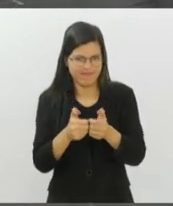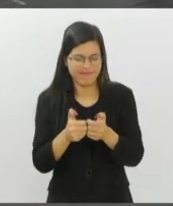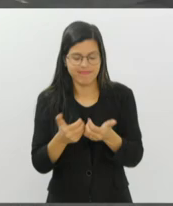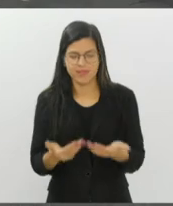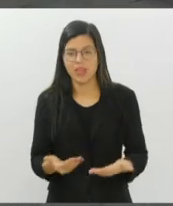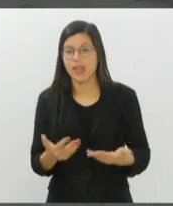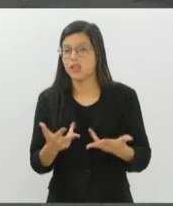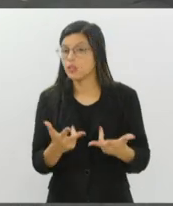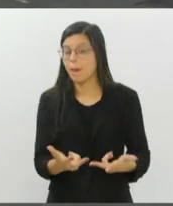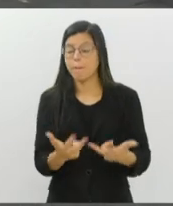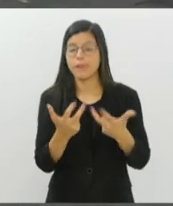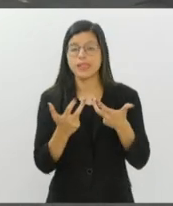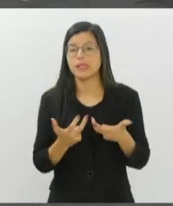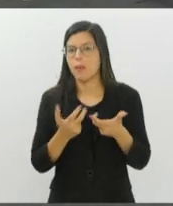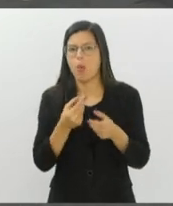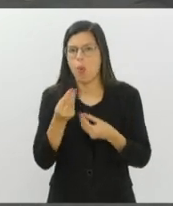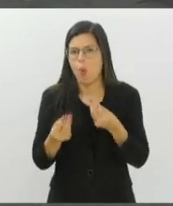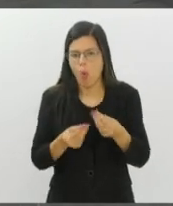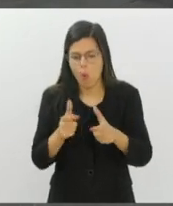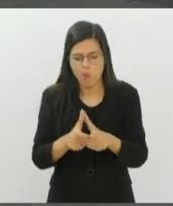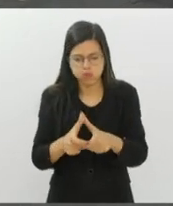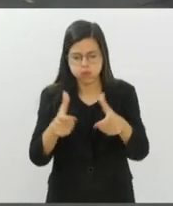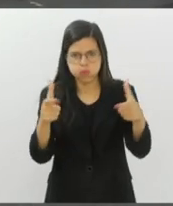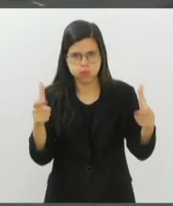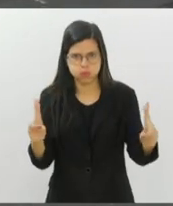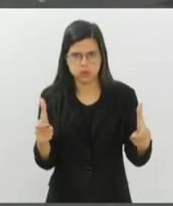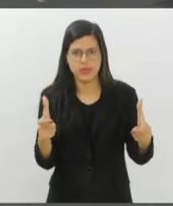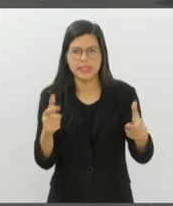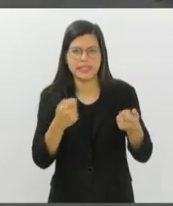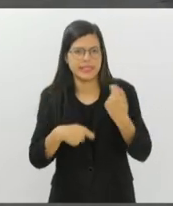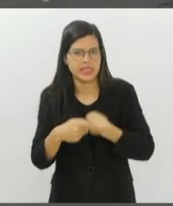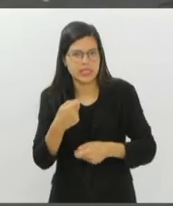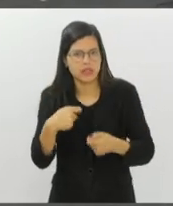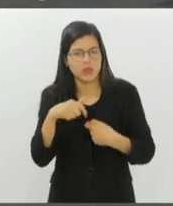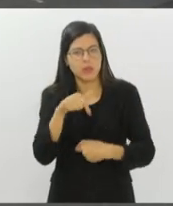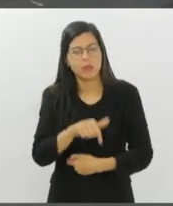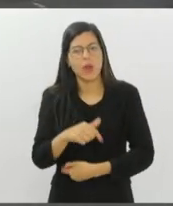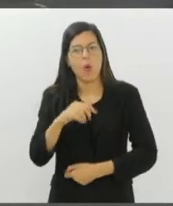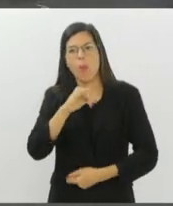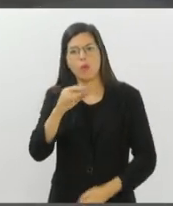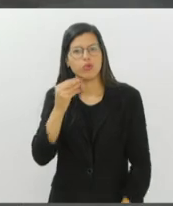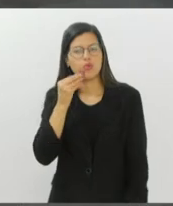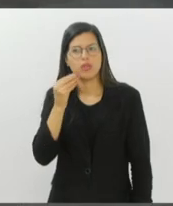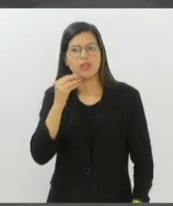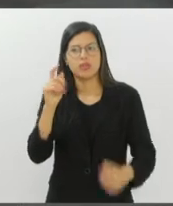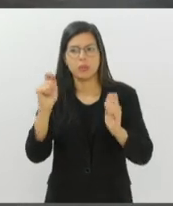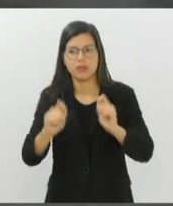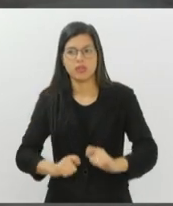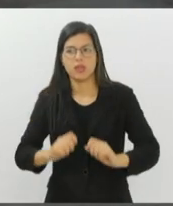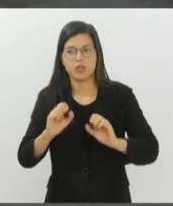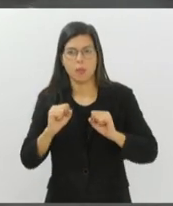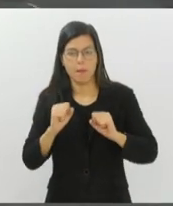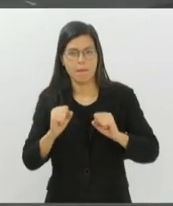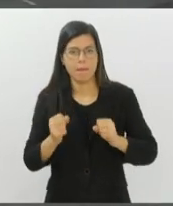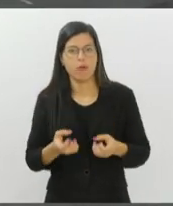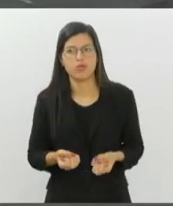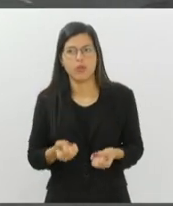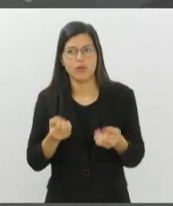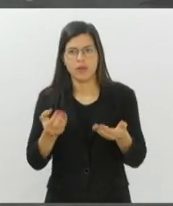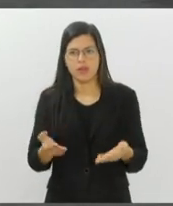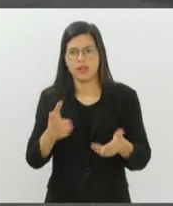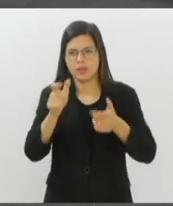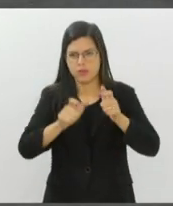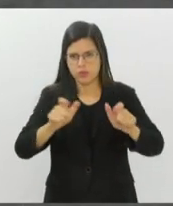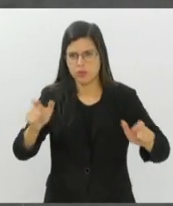dessa indústria, o tamanho de possibilidades, oportunidades que a gente pode oferecer para essas pessoas,